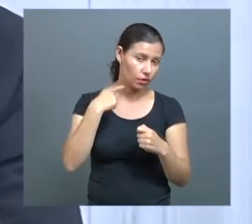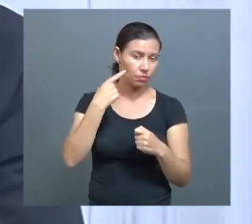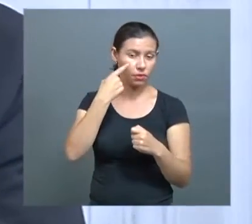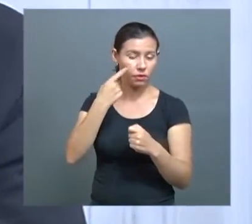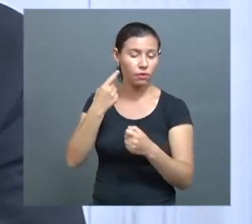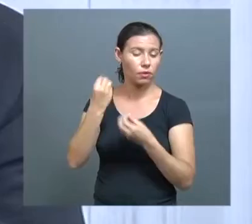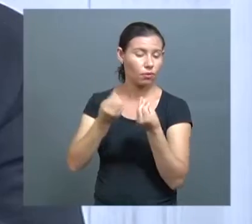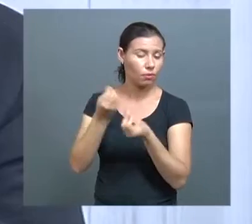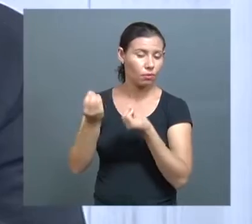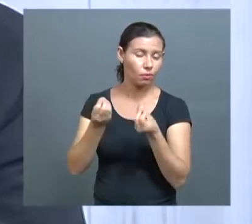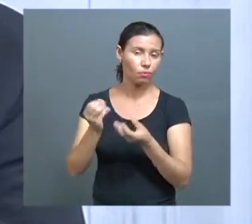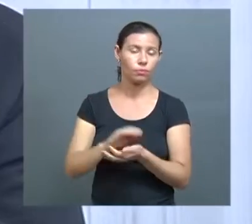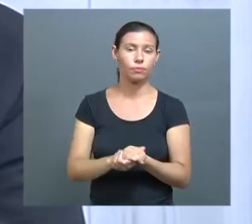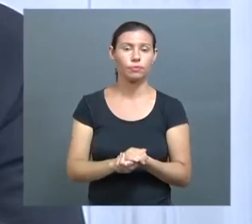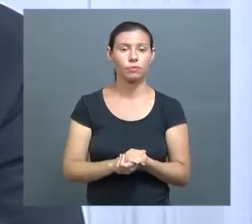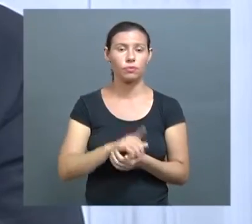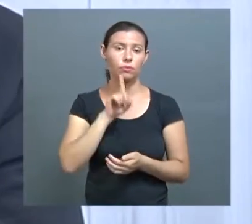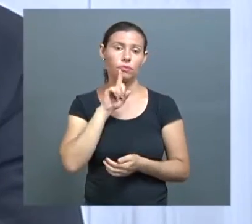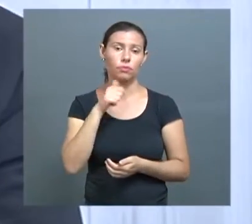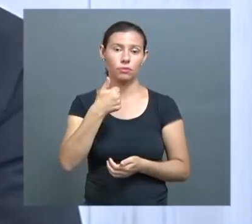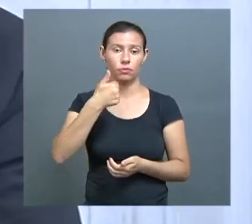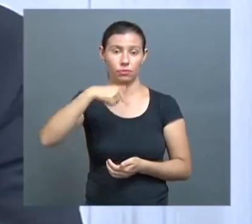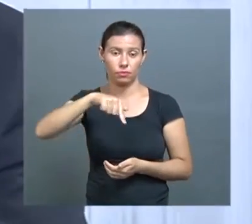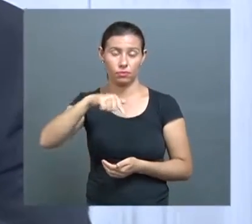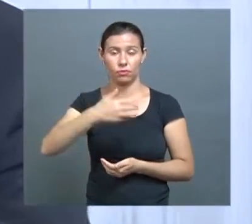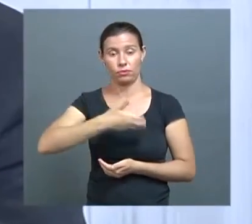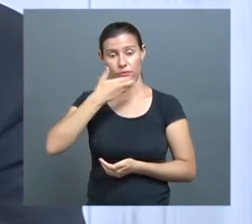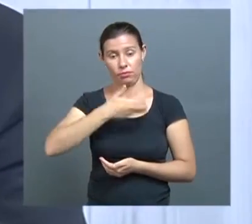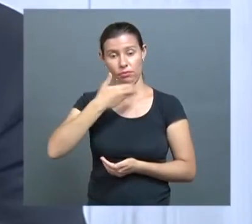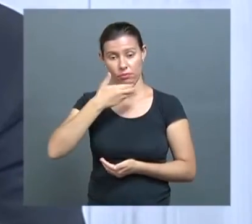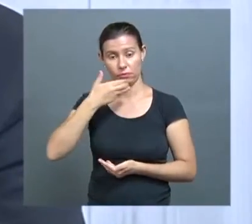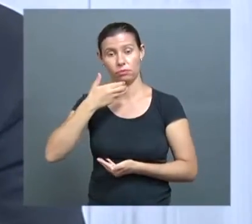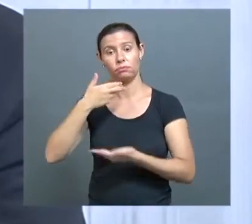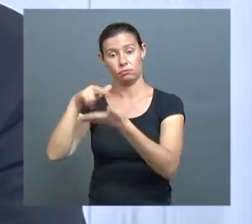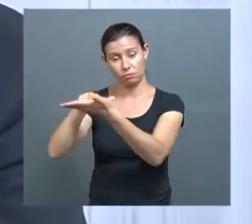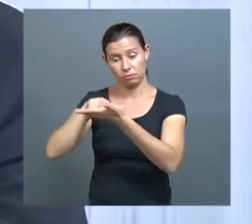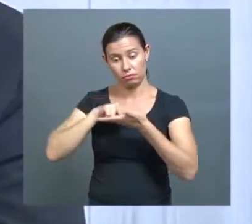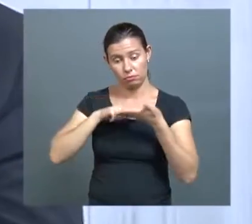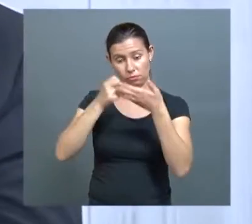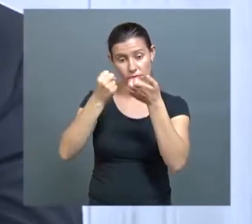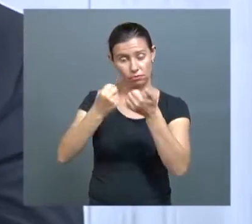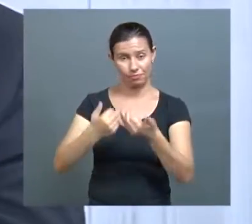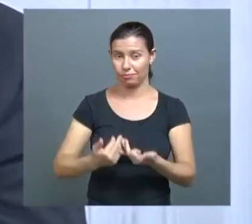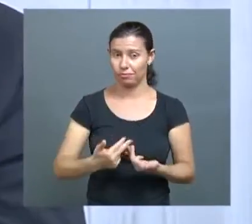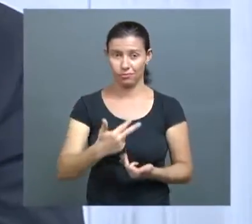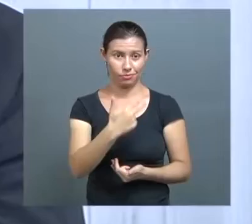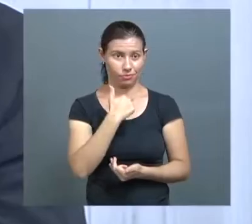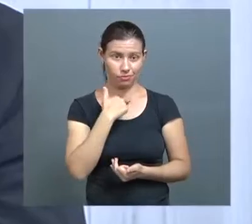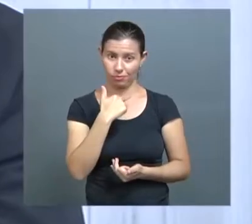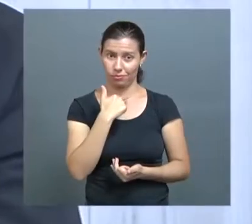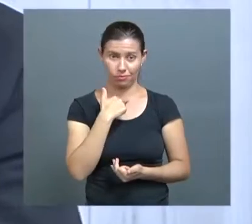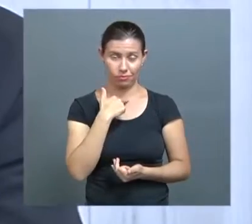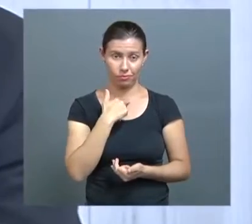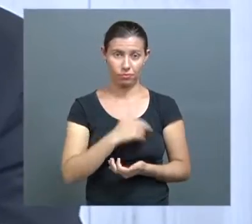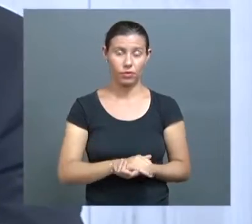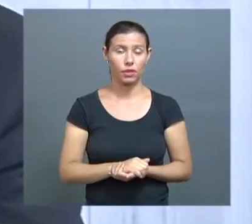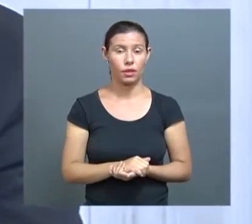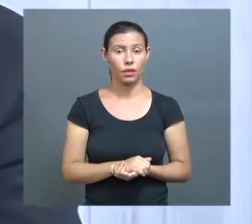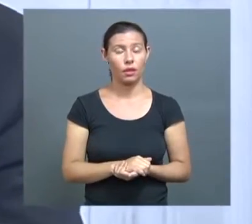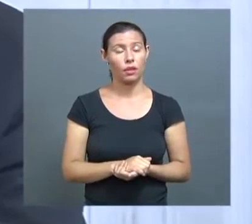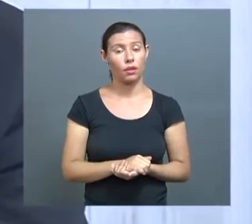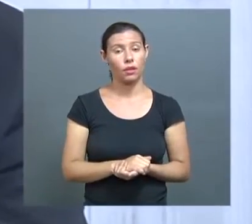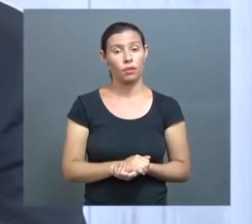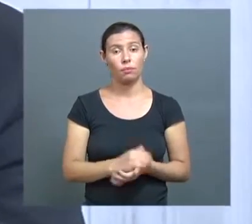a gente agora, dia 17 de dezembro, dizendo da impossibilidade, e aí apontando que a matéria mostrou, né?